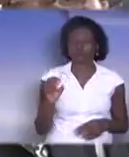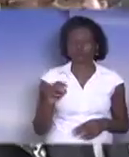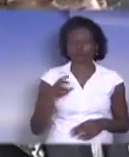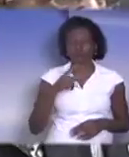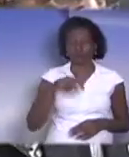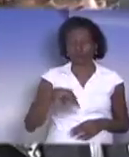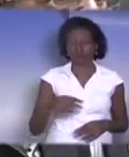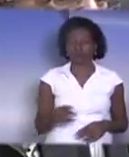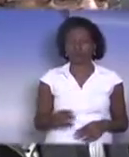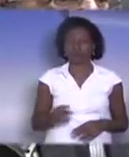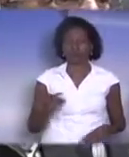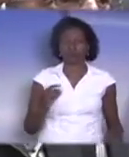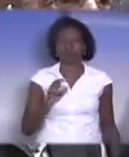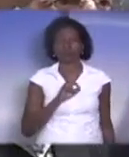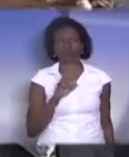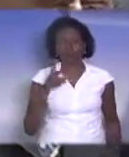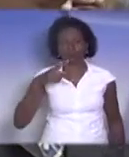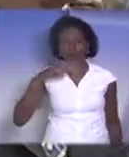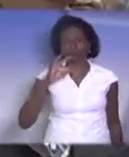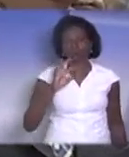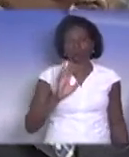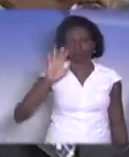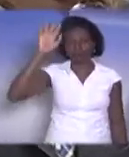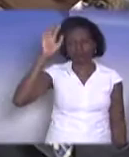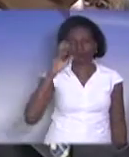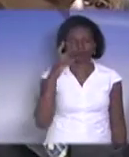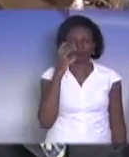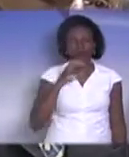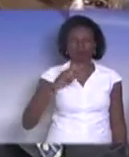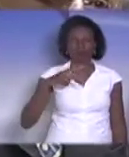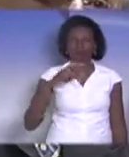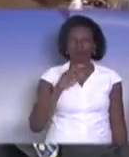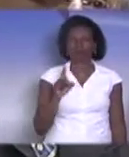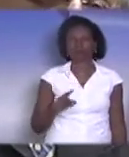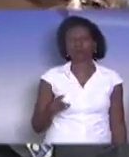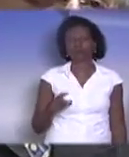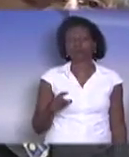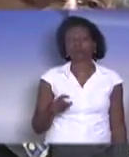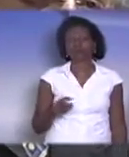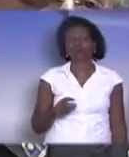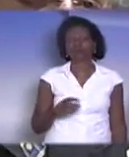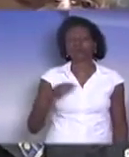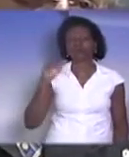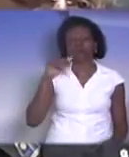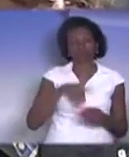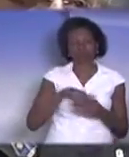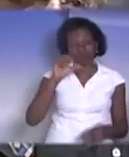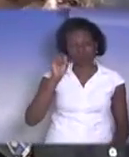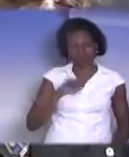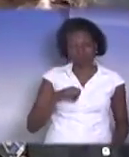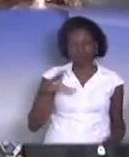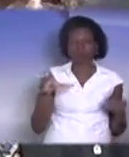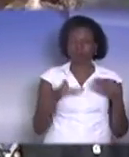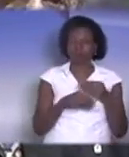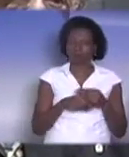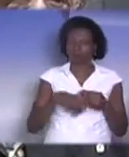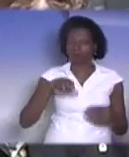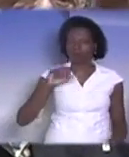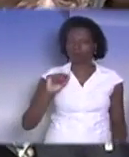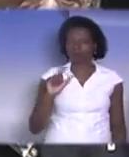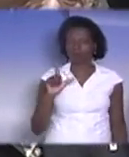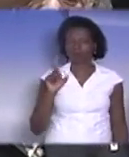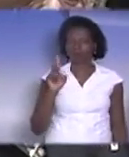do PT. Em nome bancada. Em nome da bancada do PT. Pela ordem, nobre deputado Fernando Capês. Quero registrar o voto favorável à emenda aglutinativa